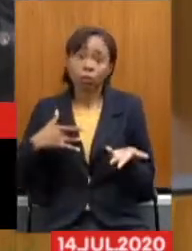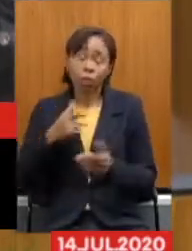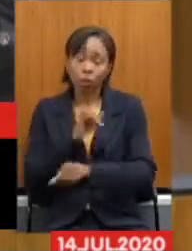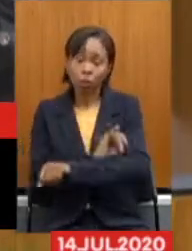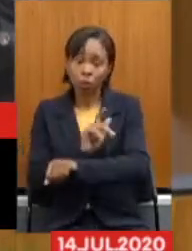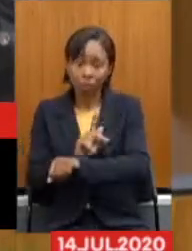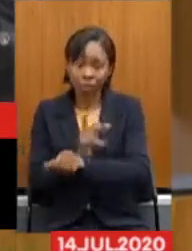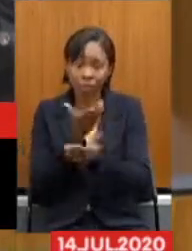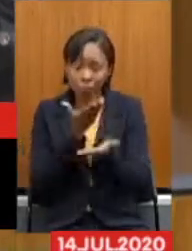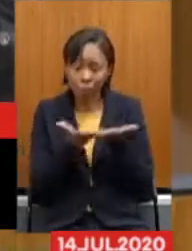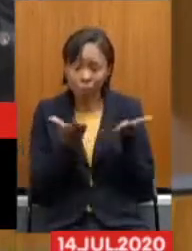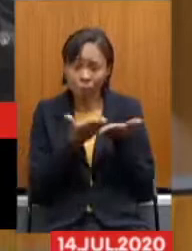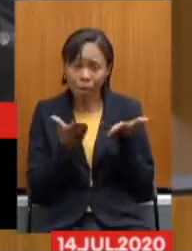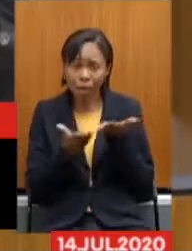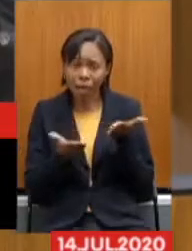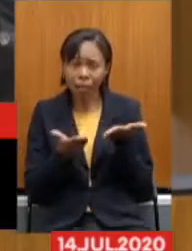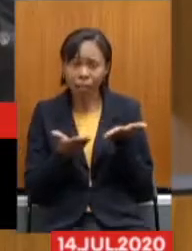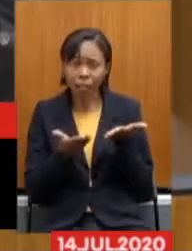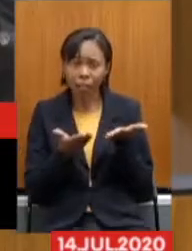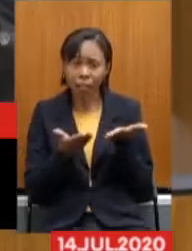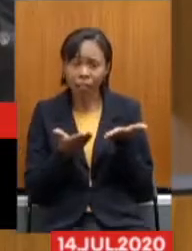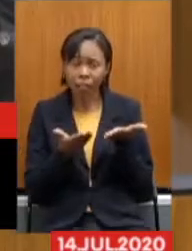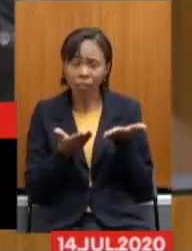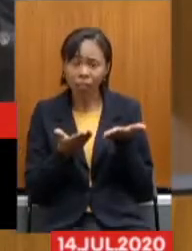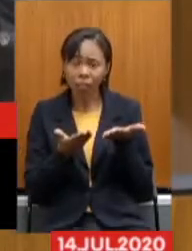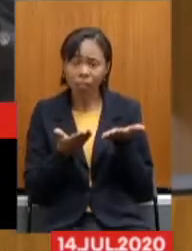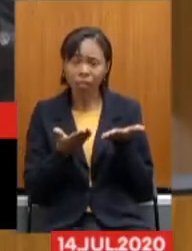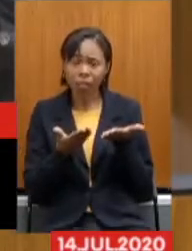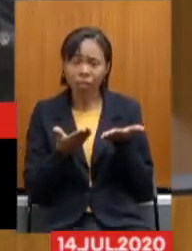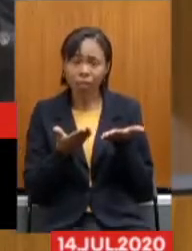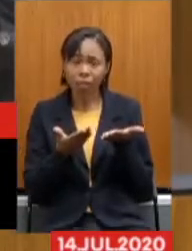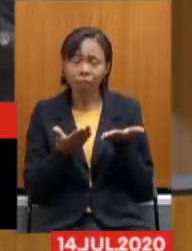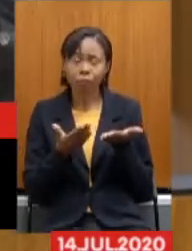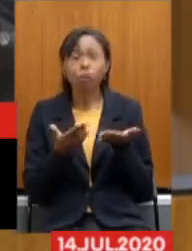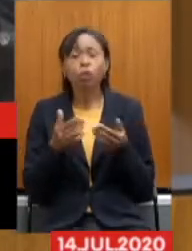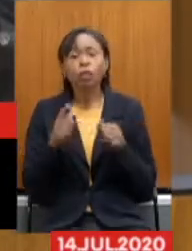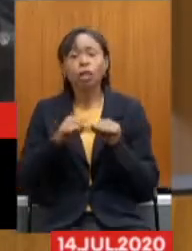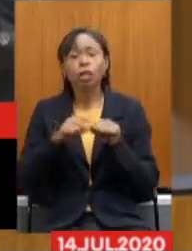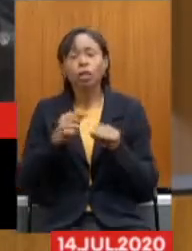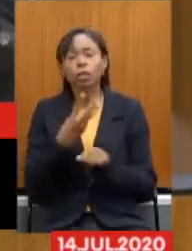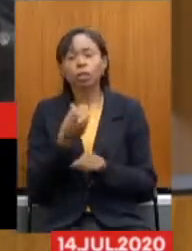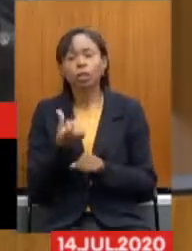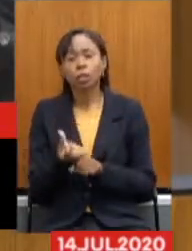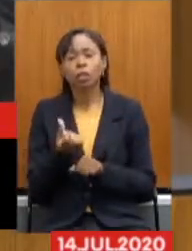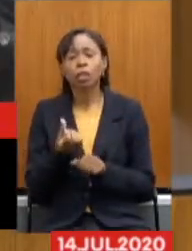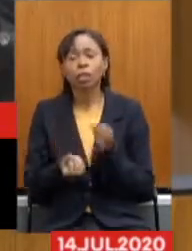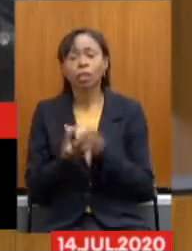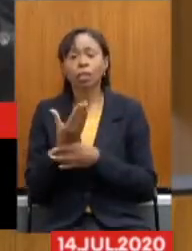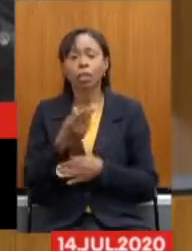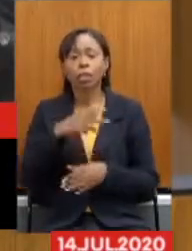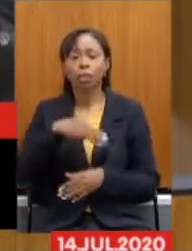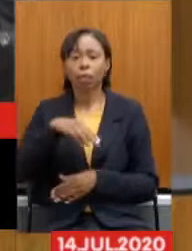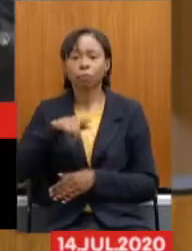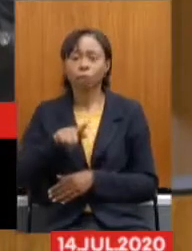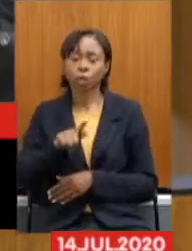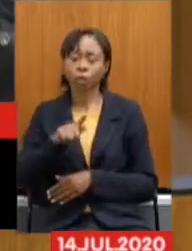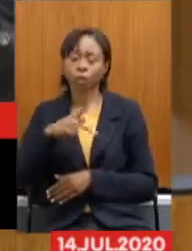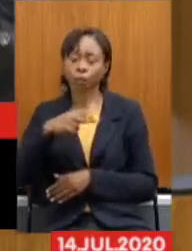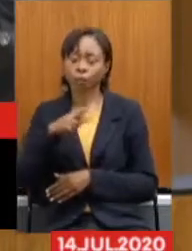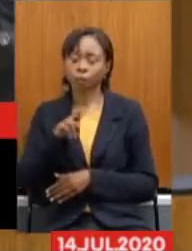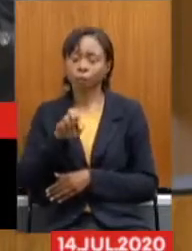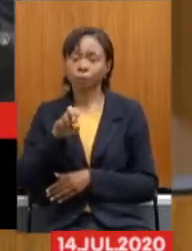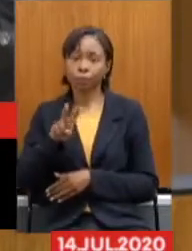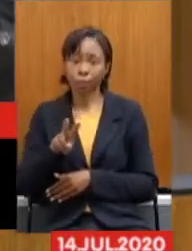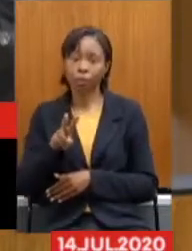esvazia, matando por asfixia financeira. No artigo 36, cria a MGE-PREV e seus penduricales, criando cargos de